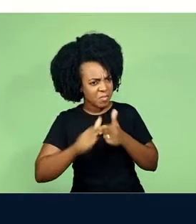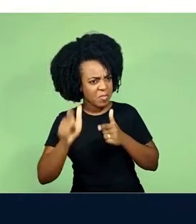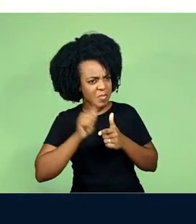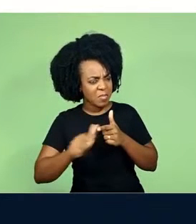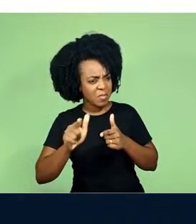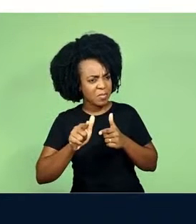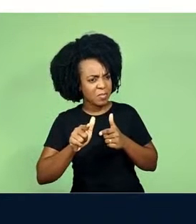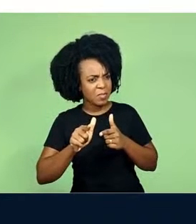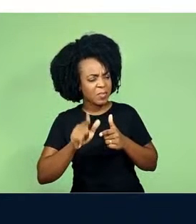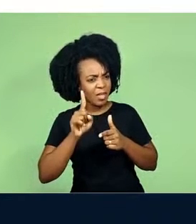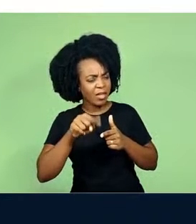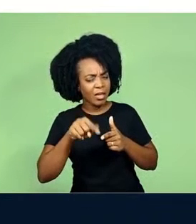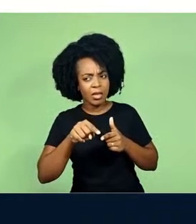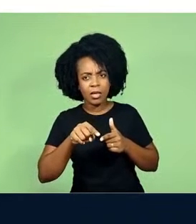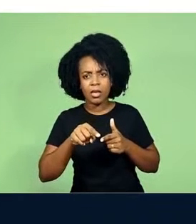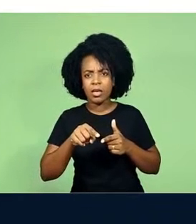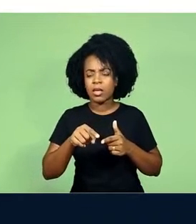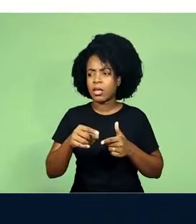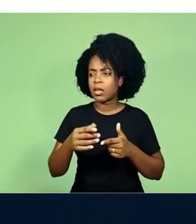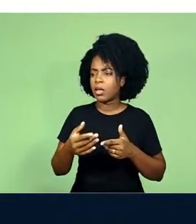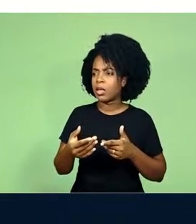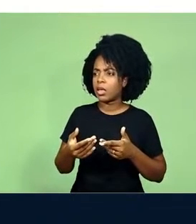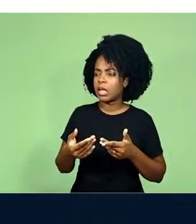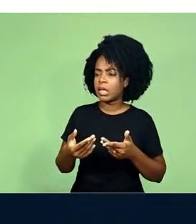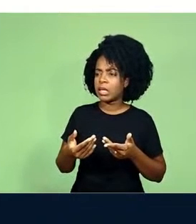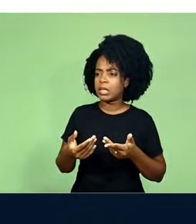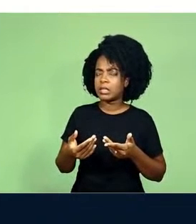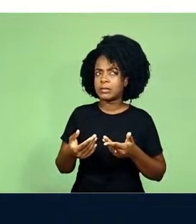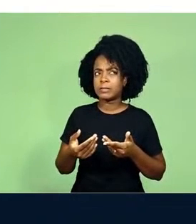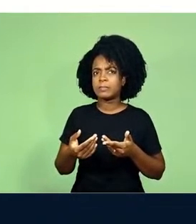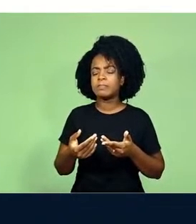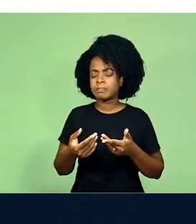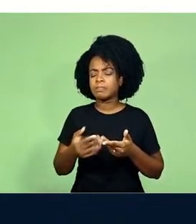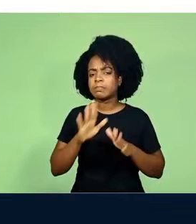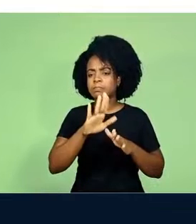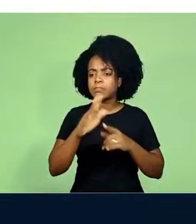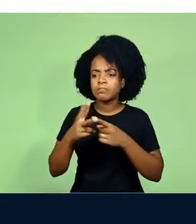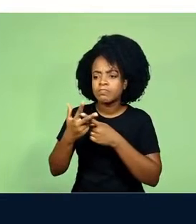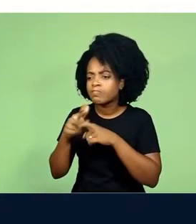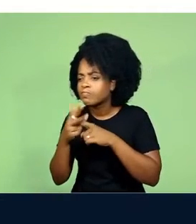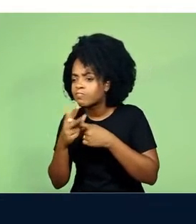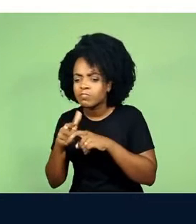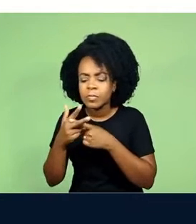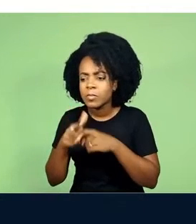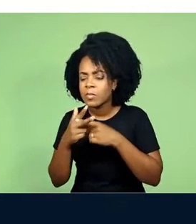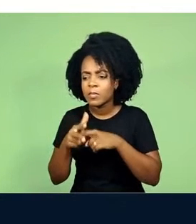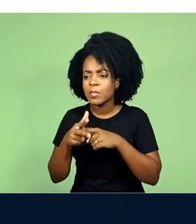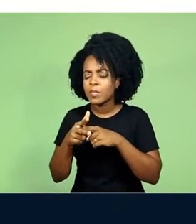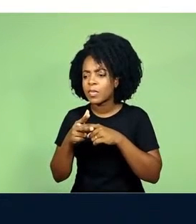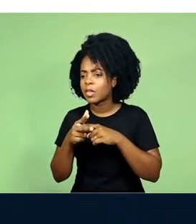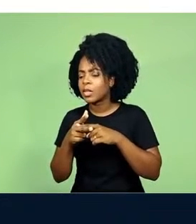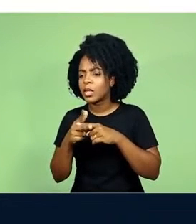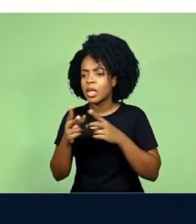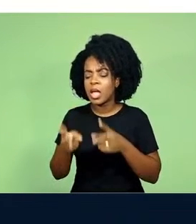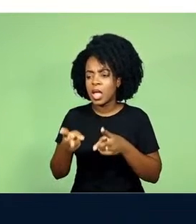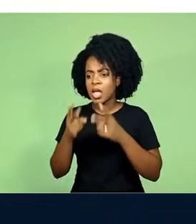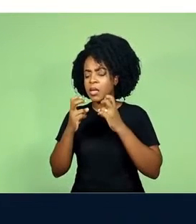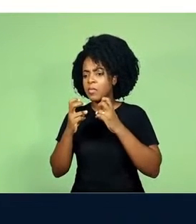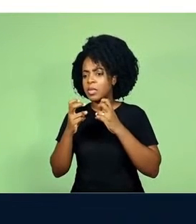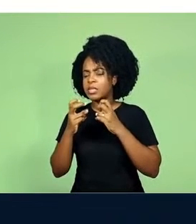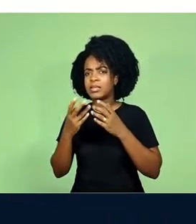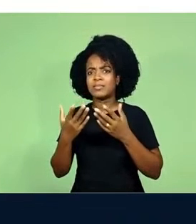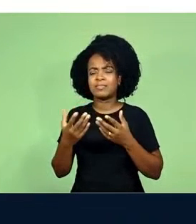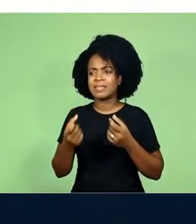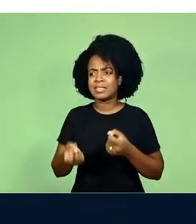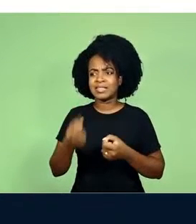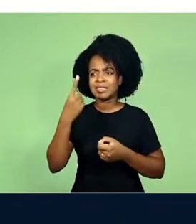E eles começam a desconfiar de que talvez isso, que possa ser que não tenha